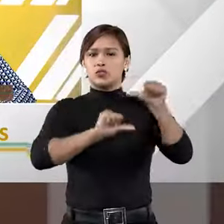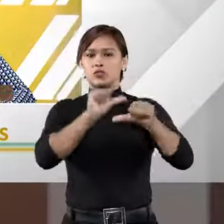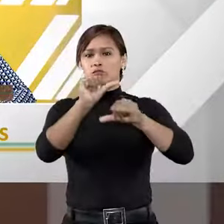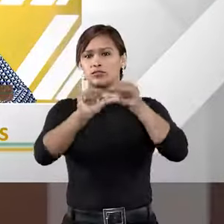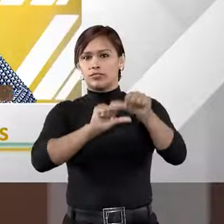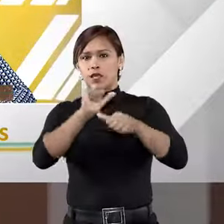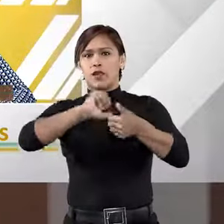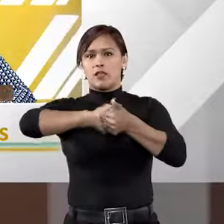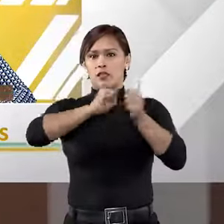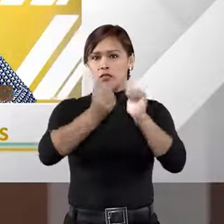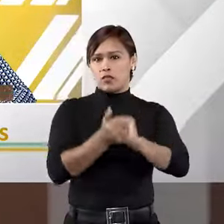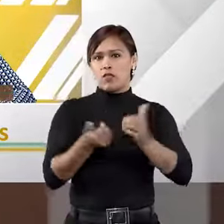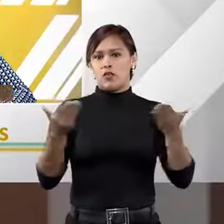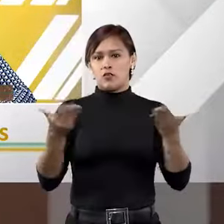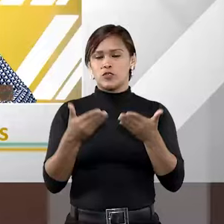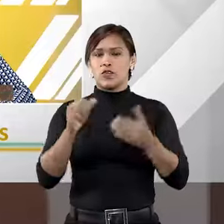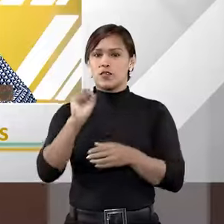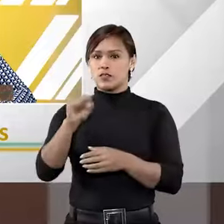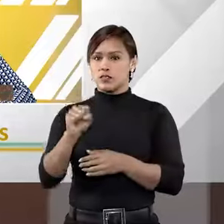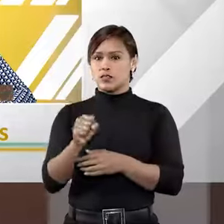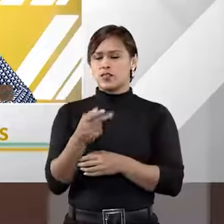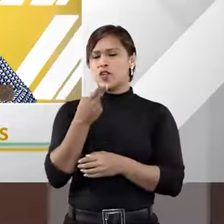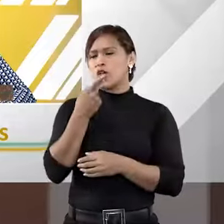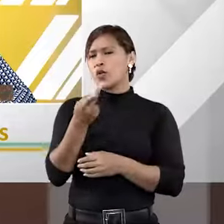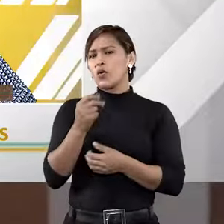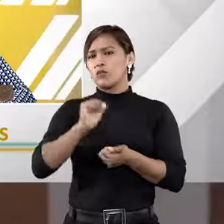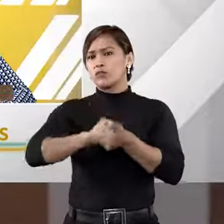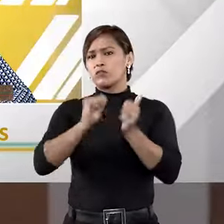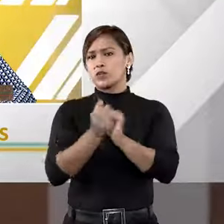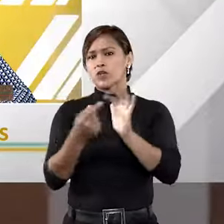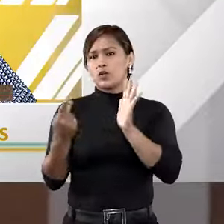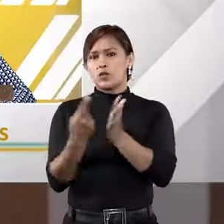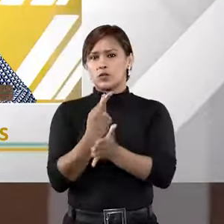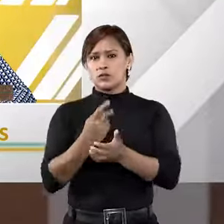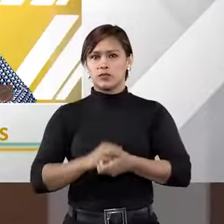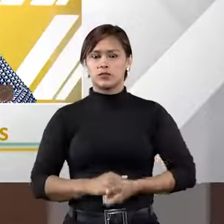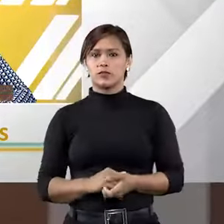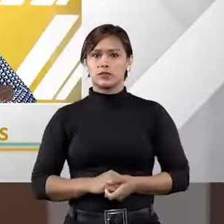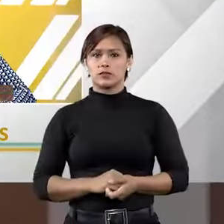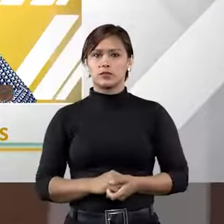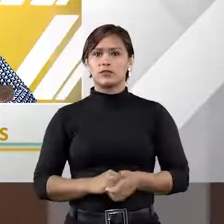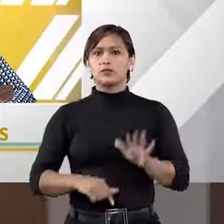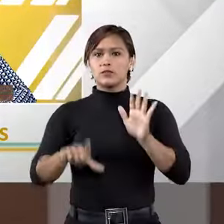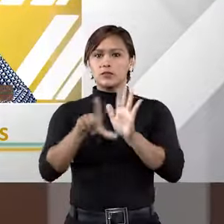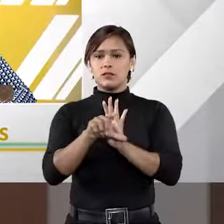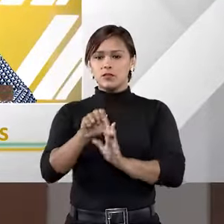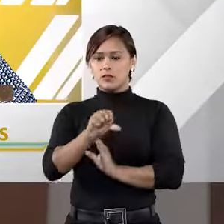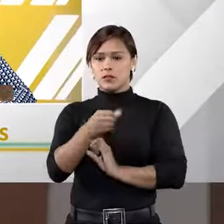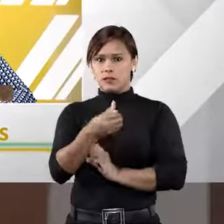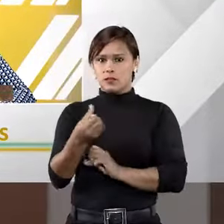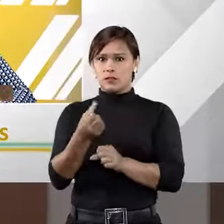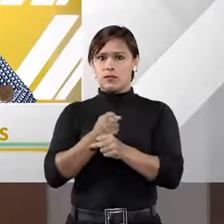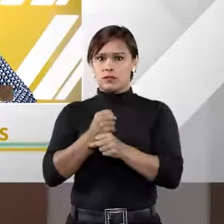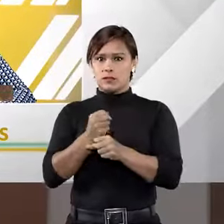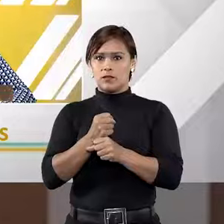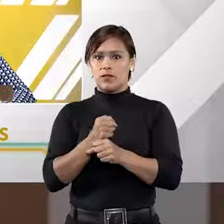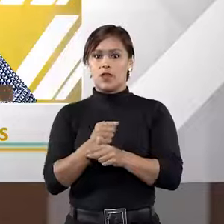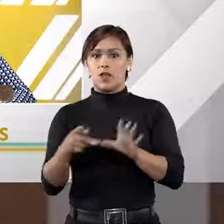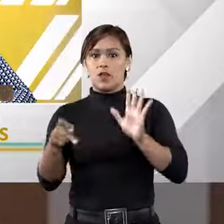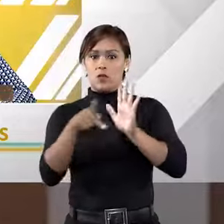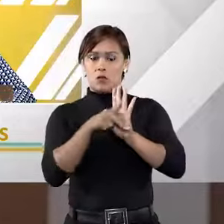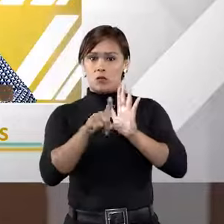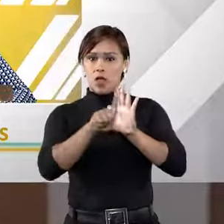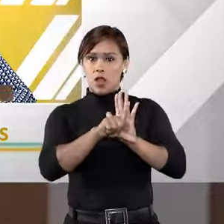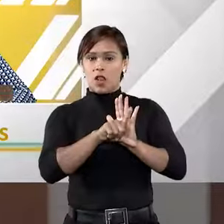algumas adequações? Se sim, que adequações foram essas? É uma lei de 96, como disse o Fred, é uma lei